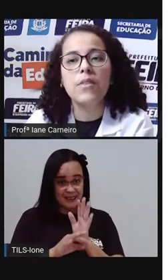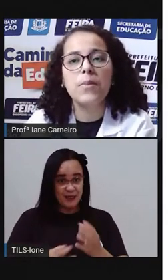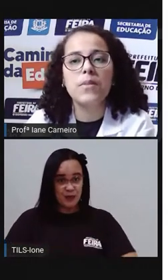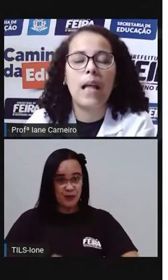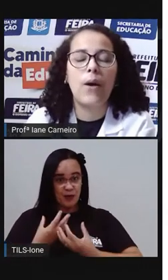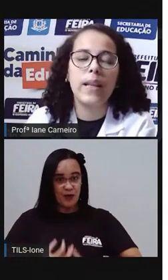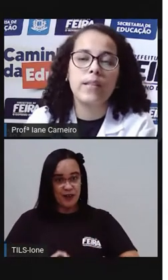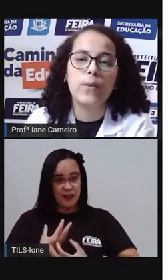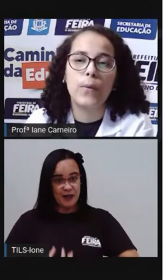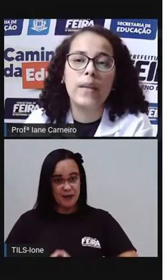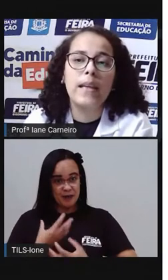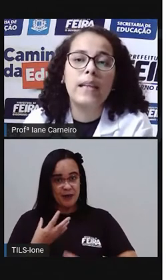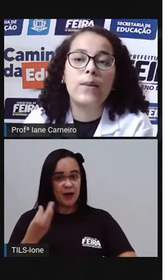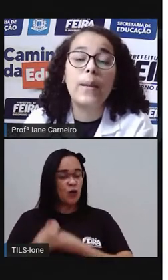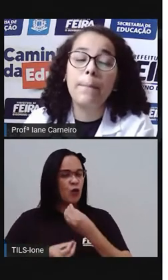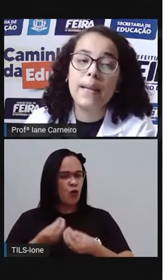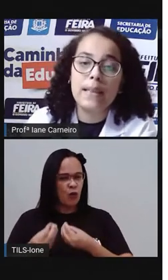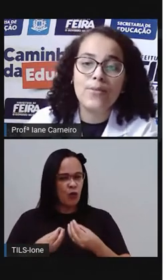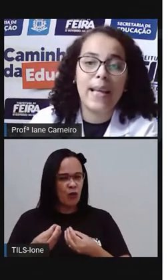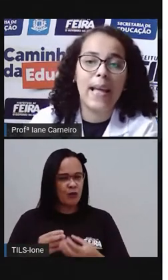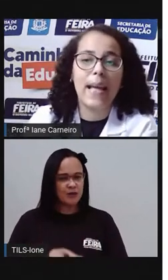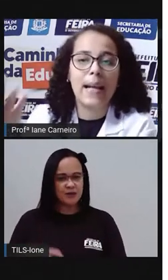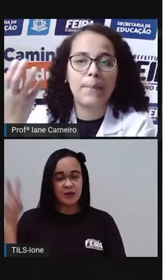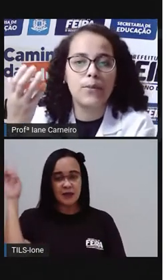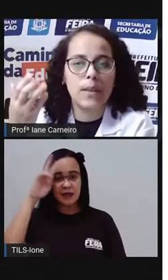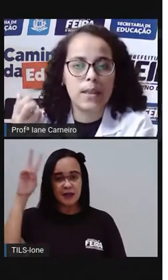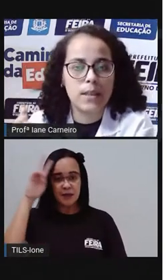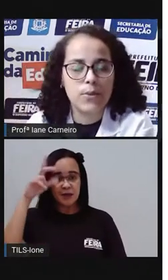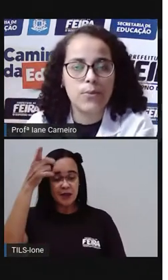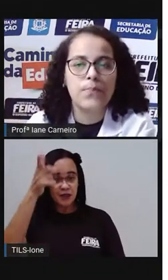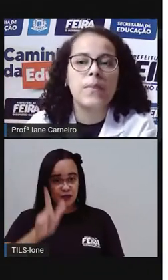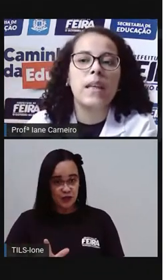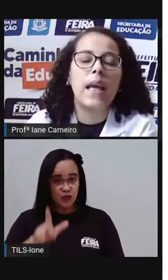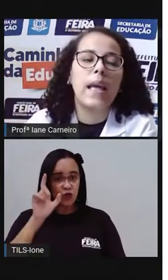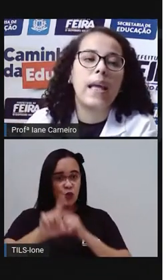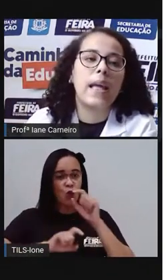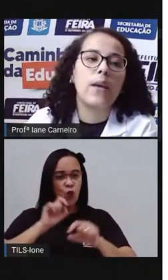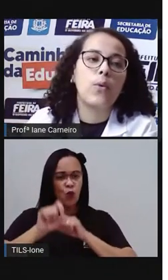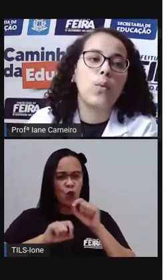Então, lá, olha só. Então, lembrando, recapitulando,